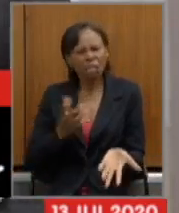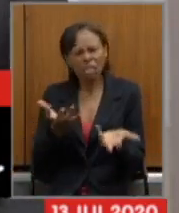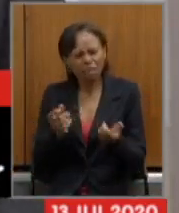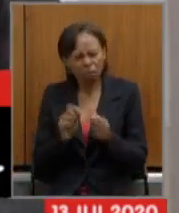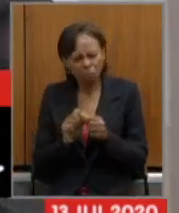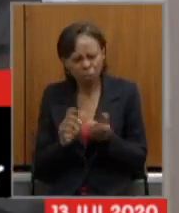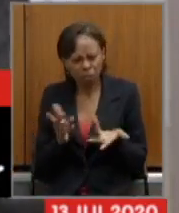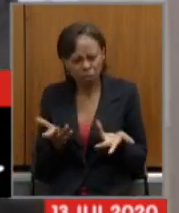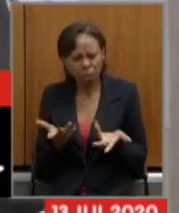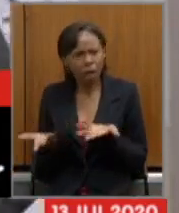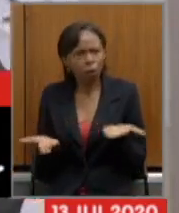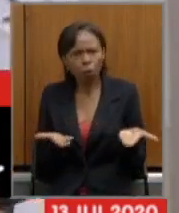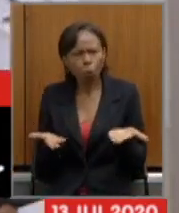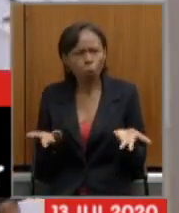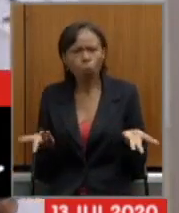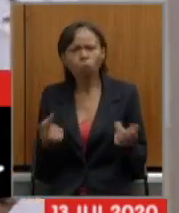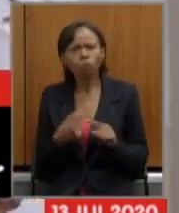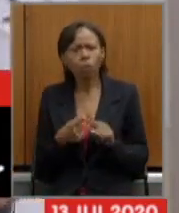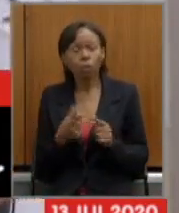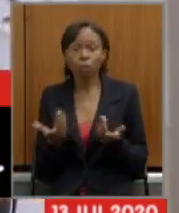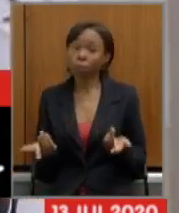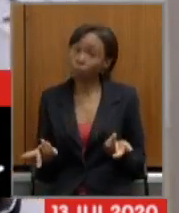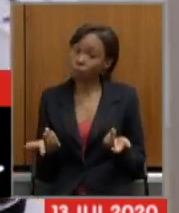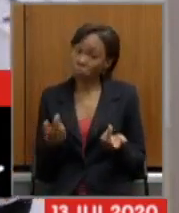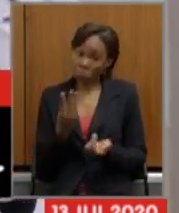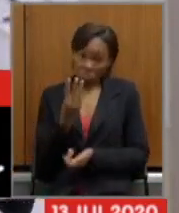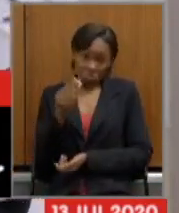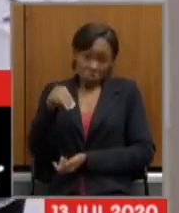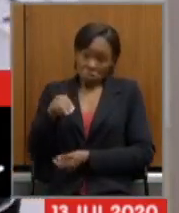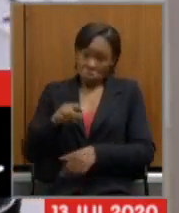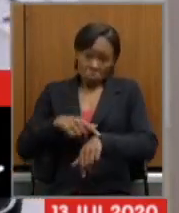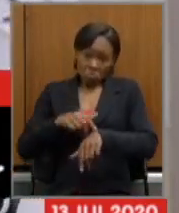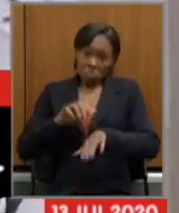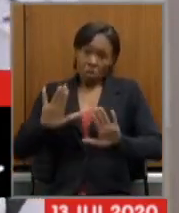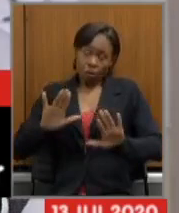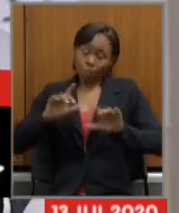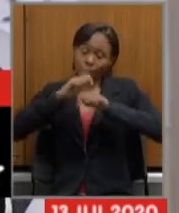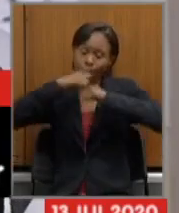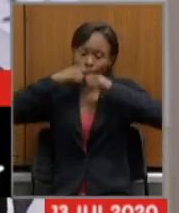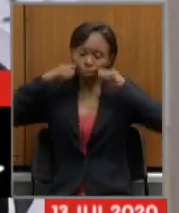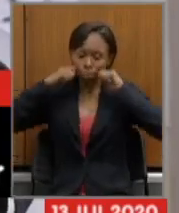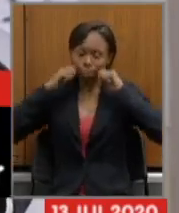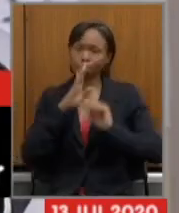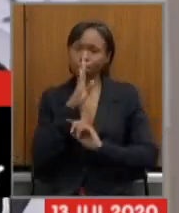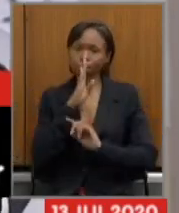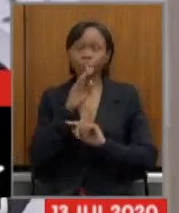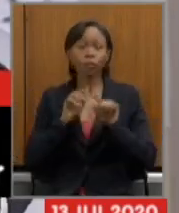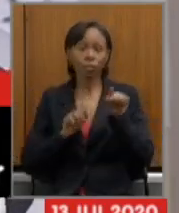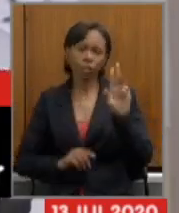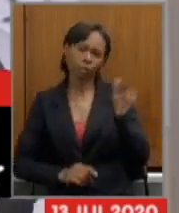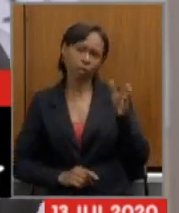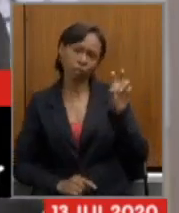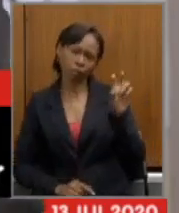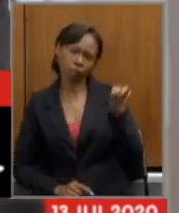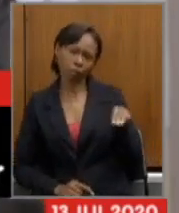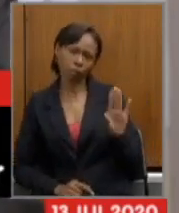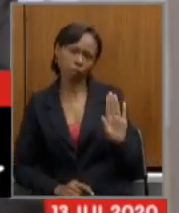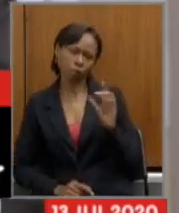aqui secretário já que são só três minutos e eu me sinto amordaçado o senhor já falou cinco deputado então